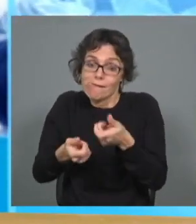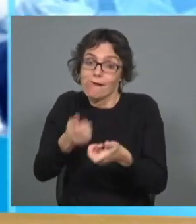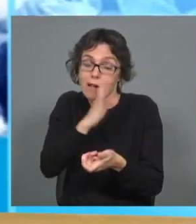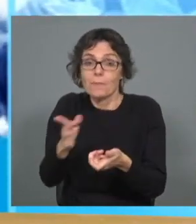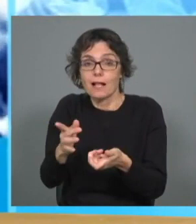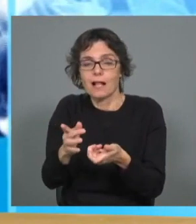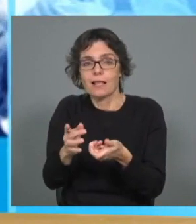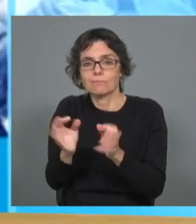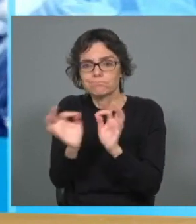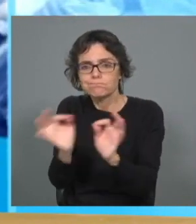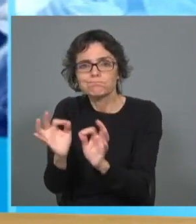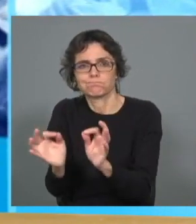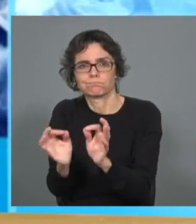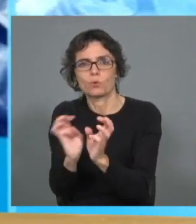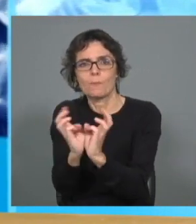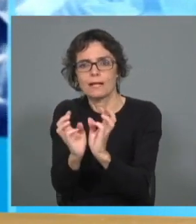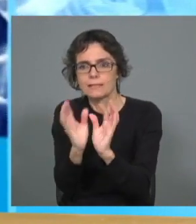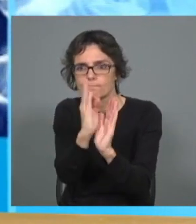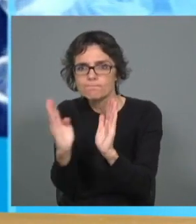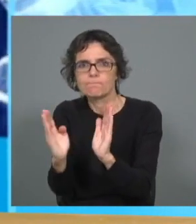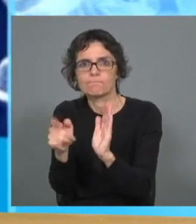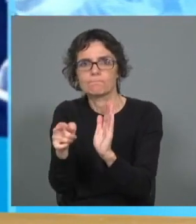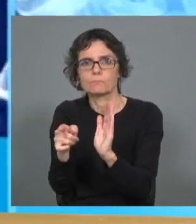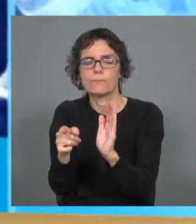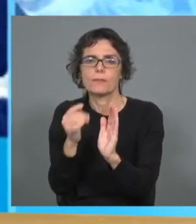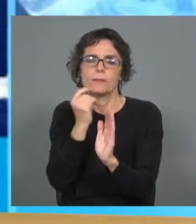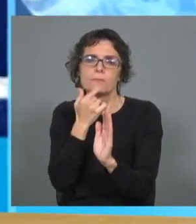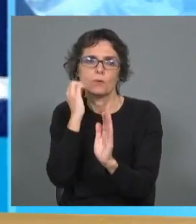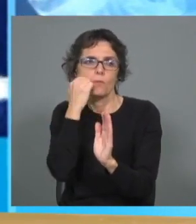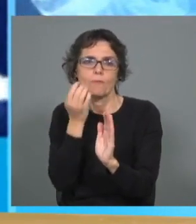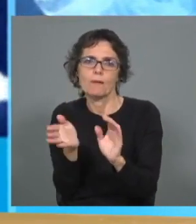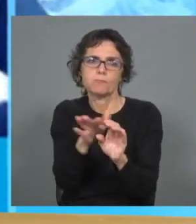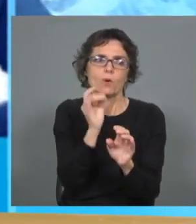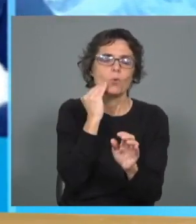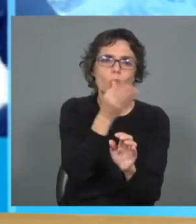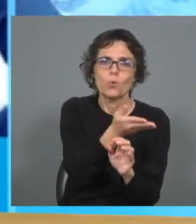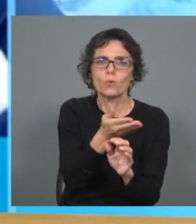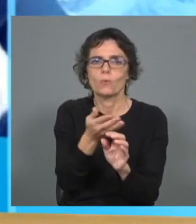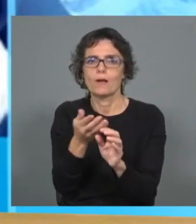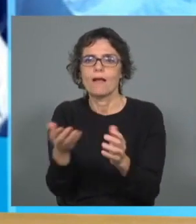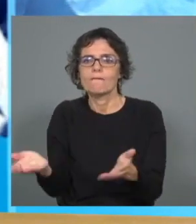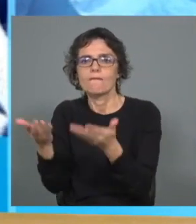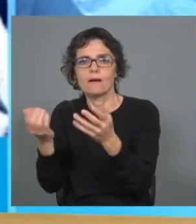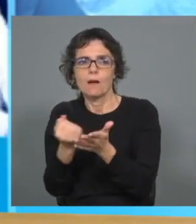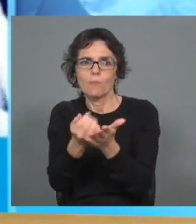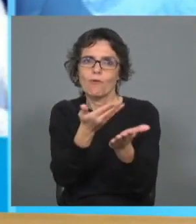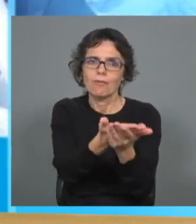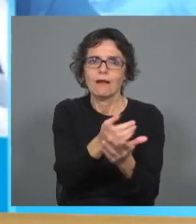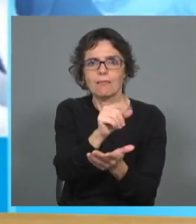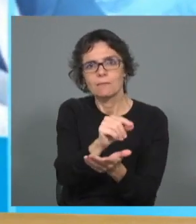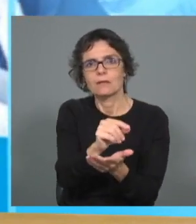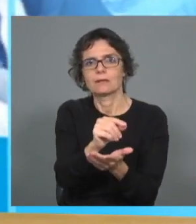operacionalizar alguns mecanismos, nomeadamente de perdas e danos, também de mitigação e de apoio à